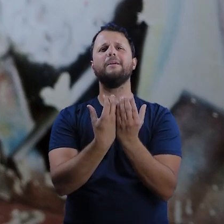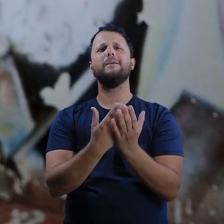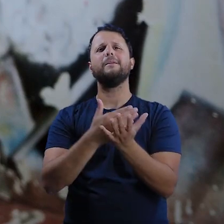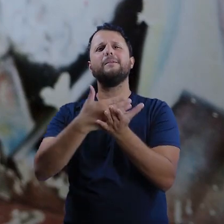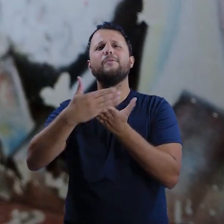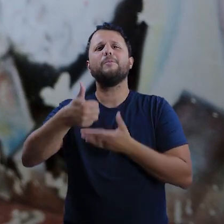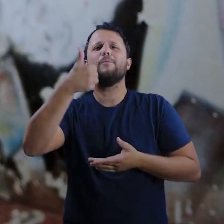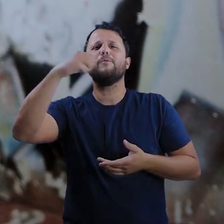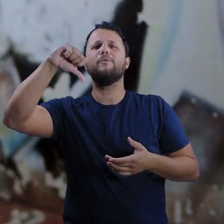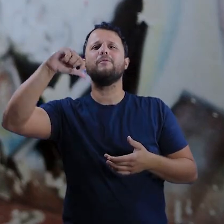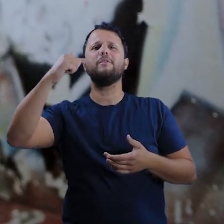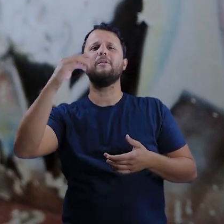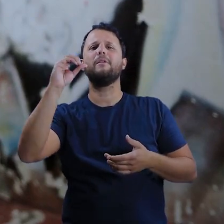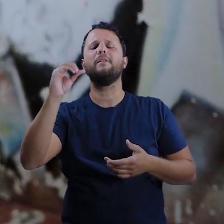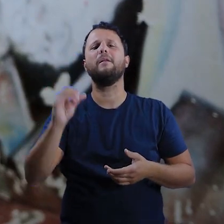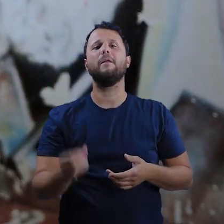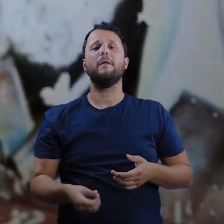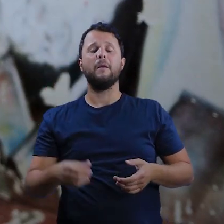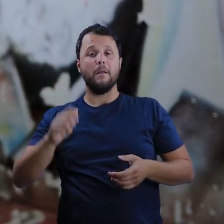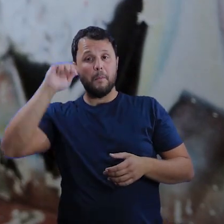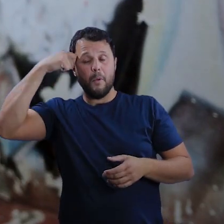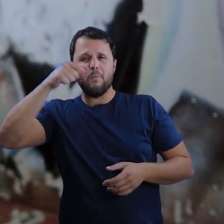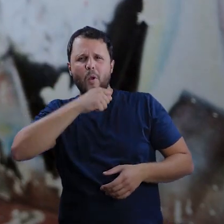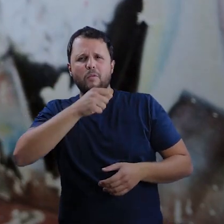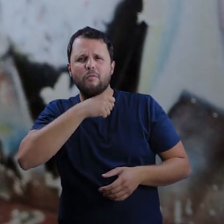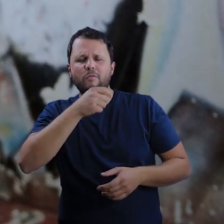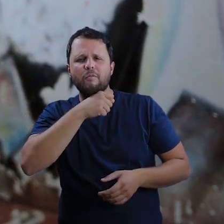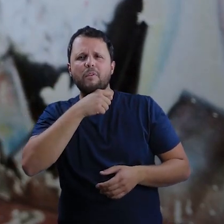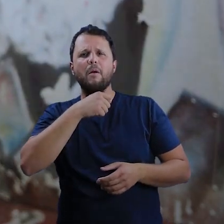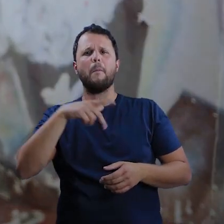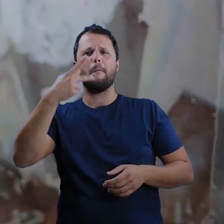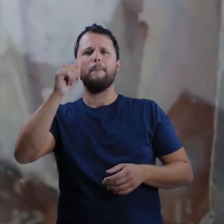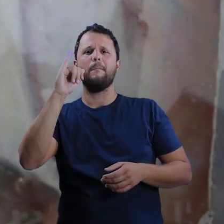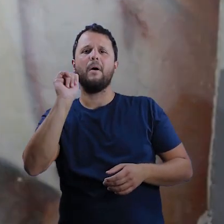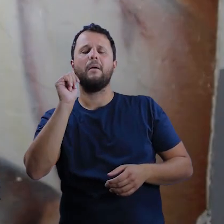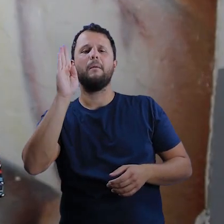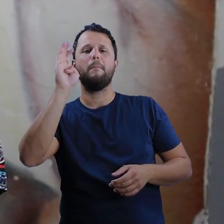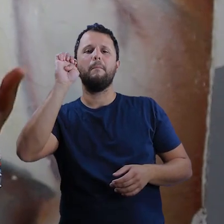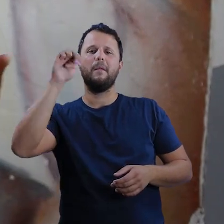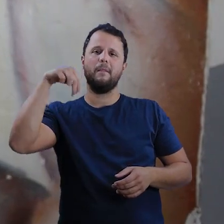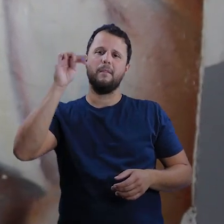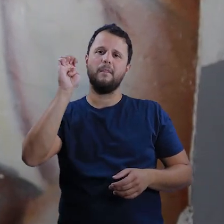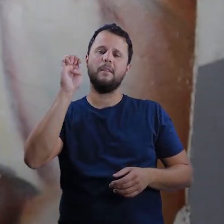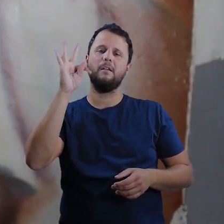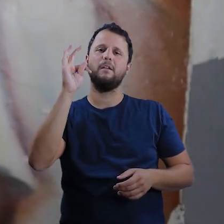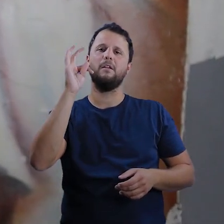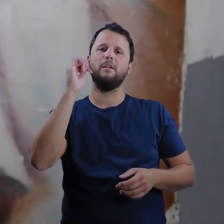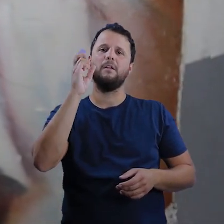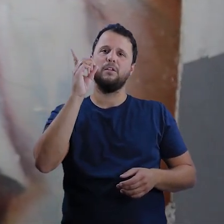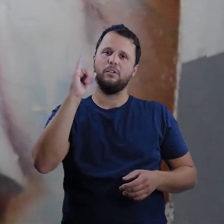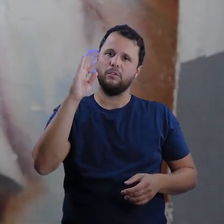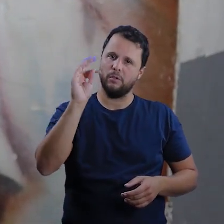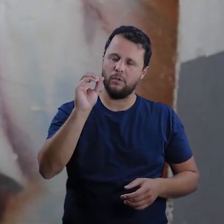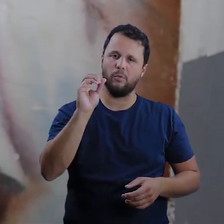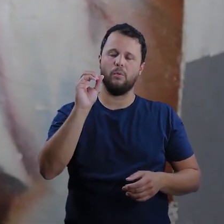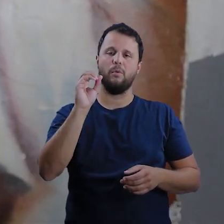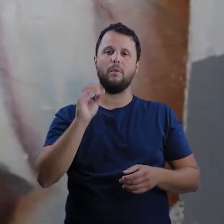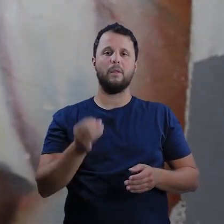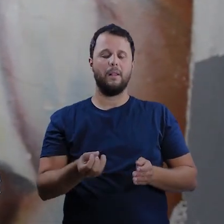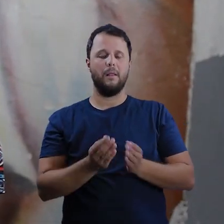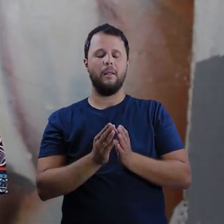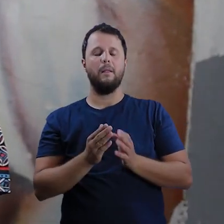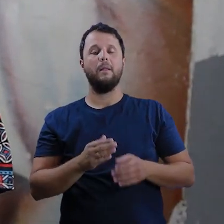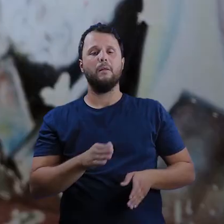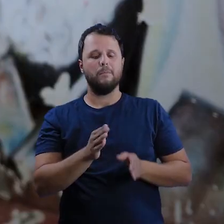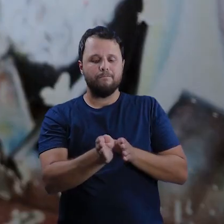1970 pelo preto velho chamado Pai Benedito, mentor espiritual da minha mãe, a matriarca dessa